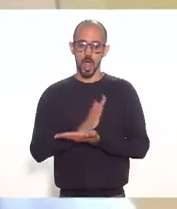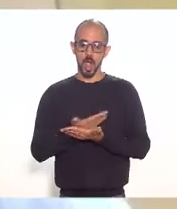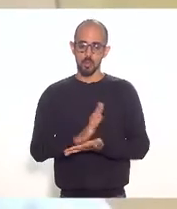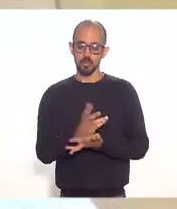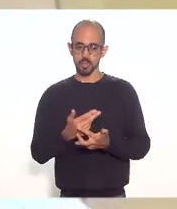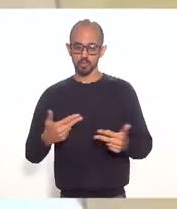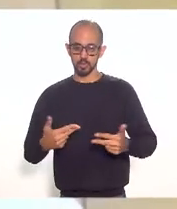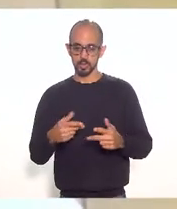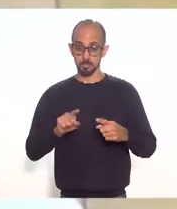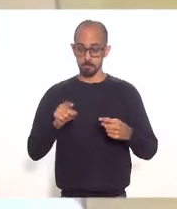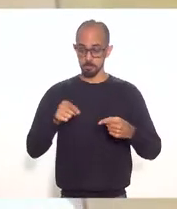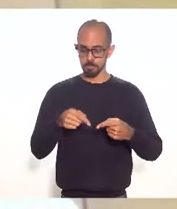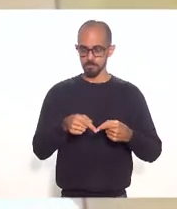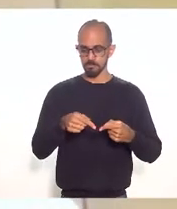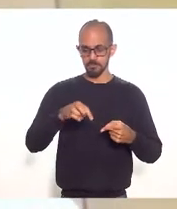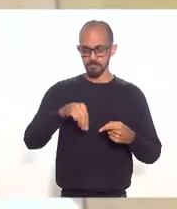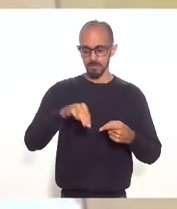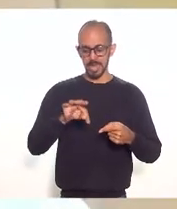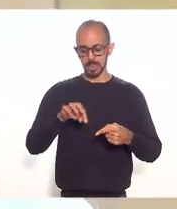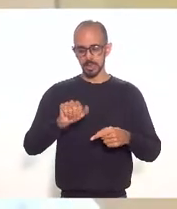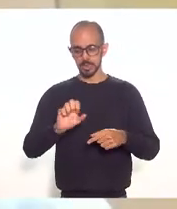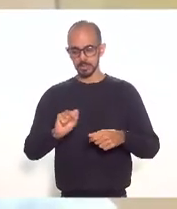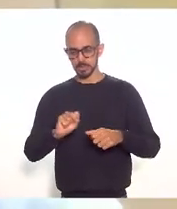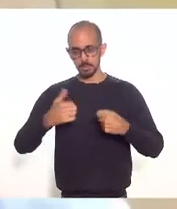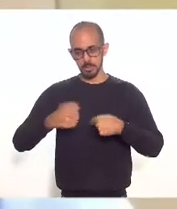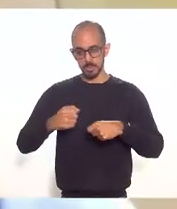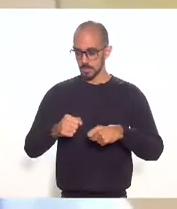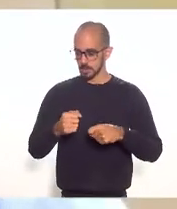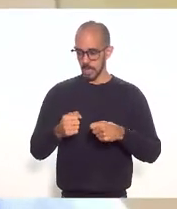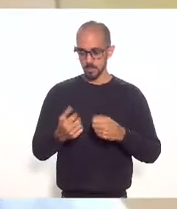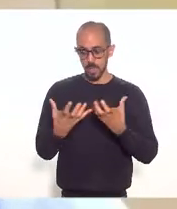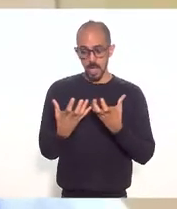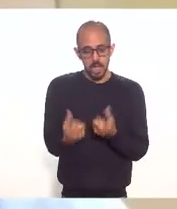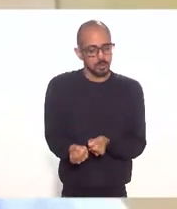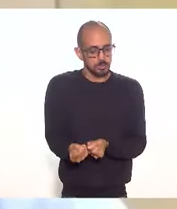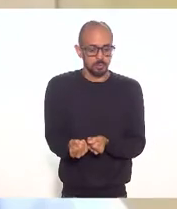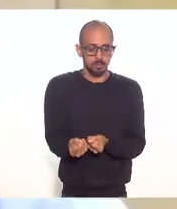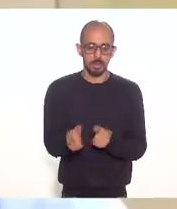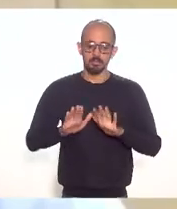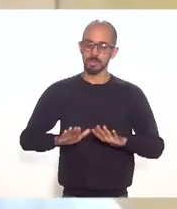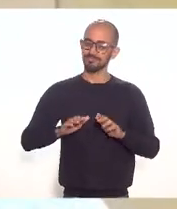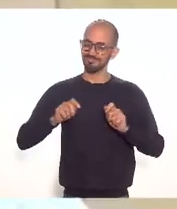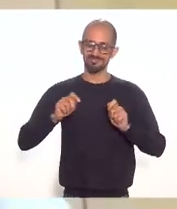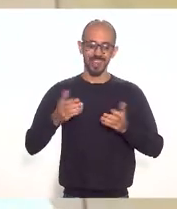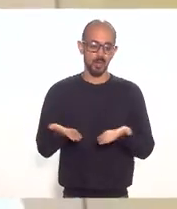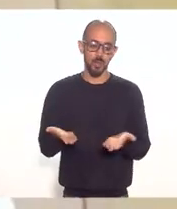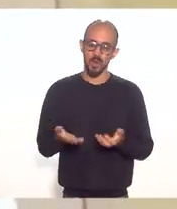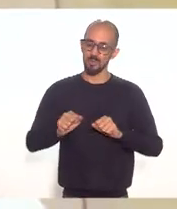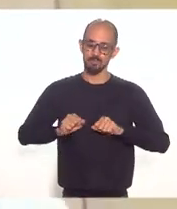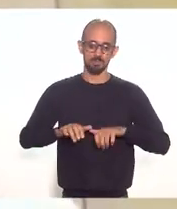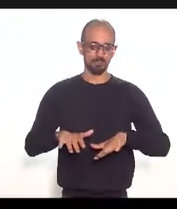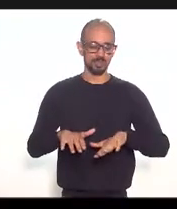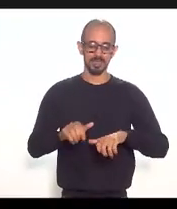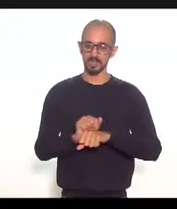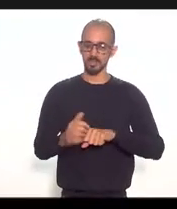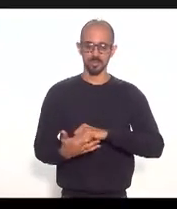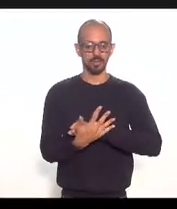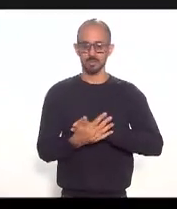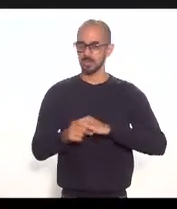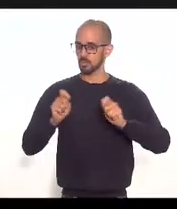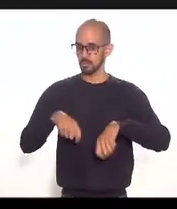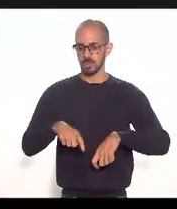alcançadas pelo setor que não dava para assumir o compromisso durante esse período de pandemia que nós estamos passando.